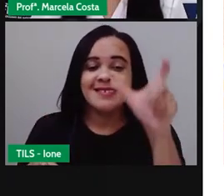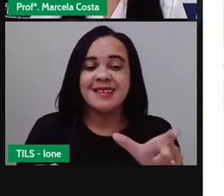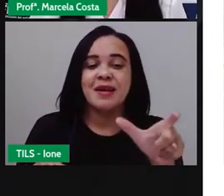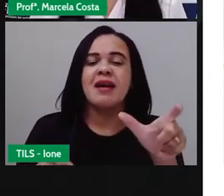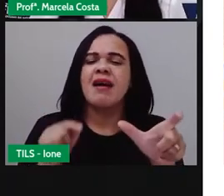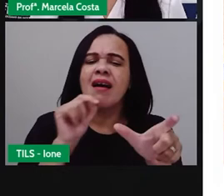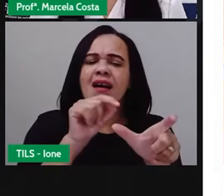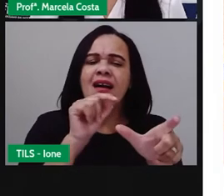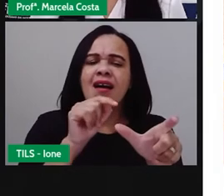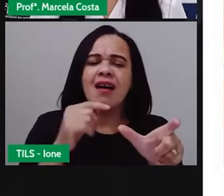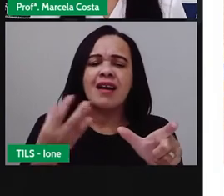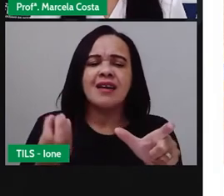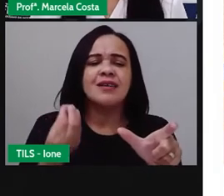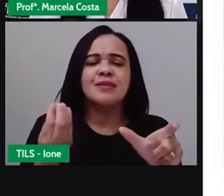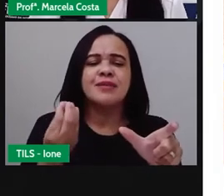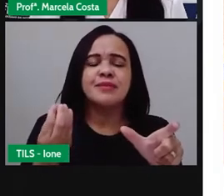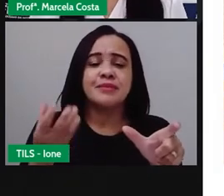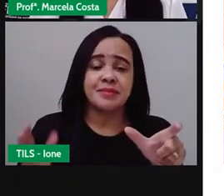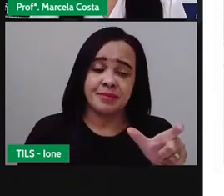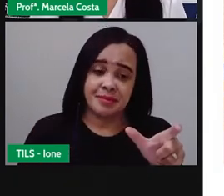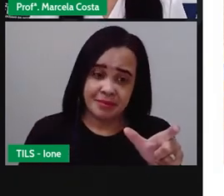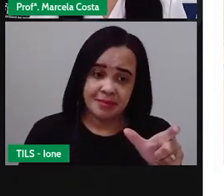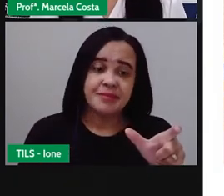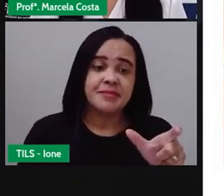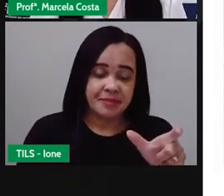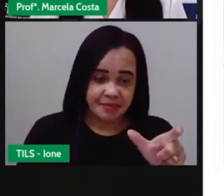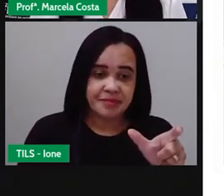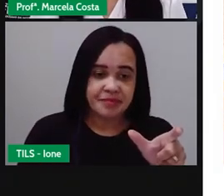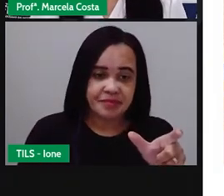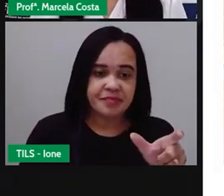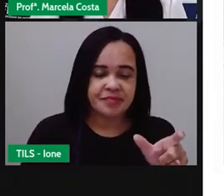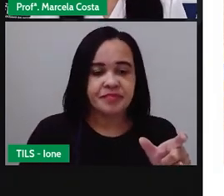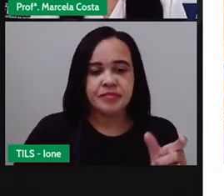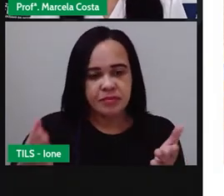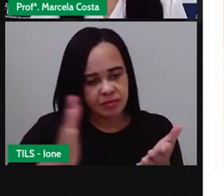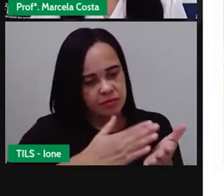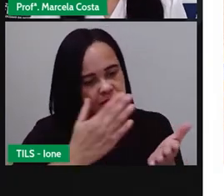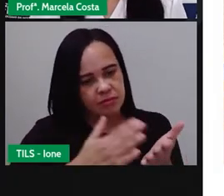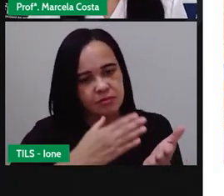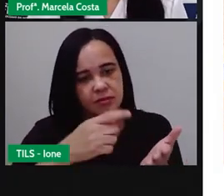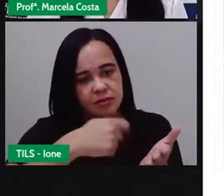preta. listar e vocês vão escrevendo aí no caderno.